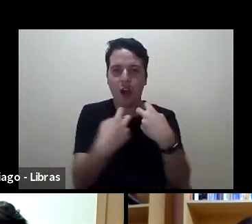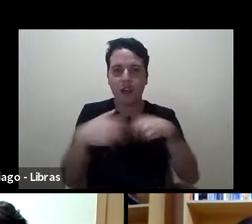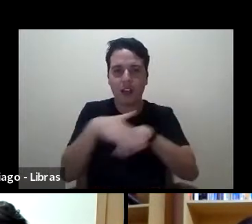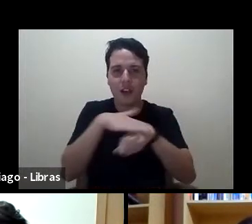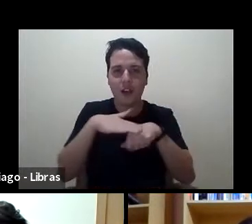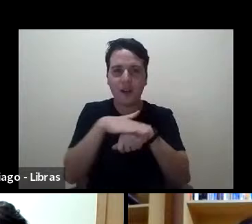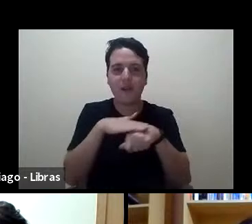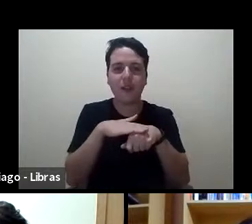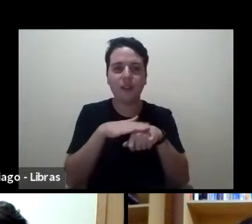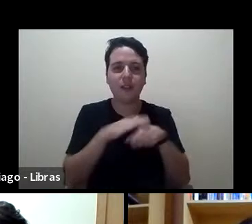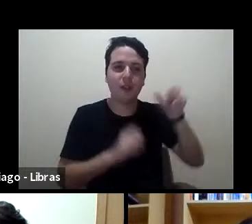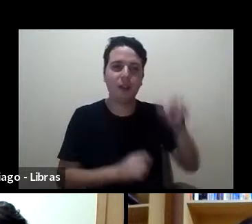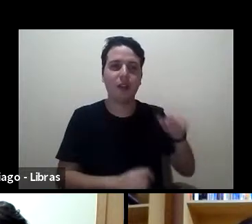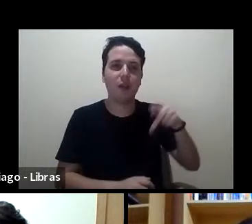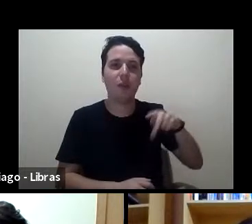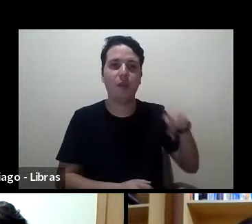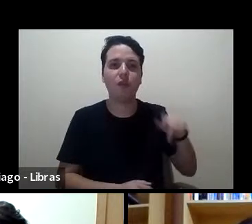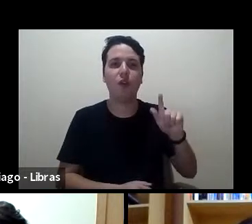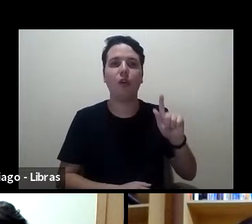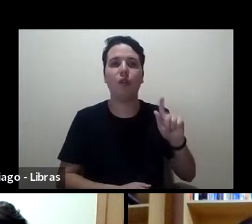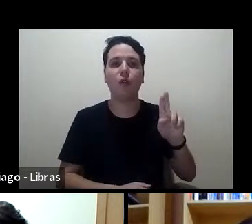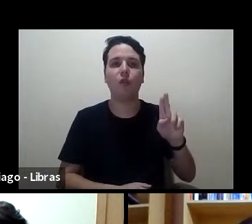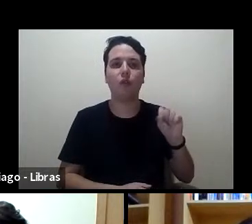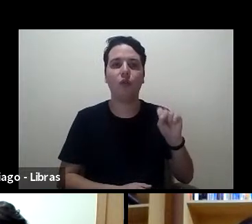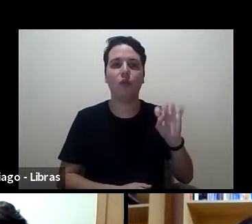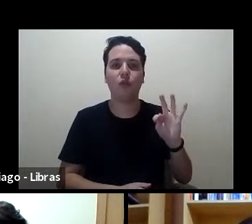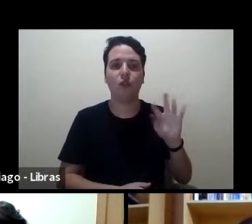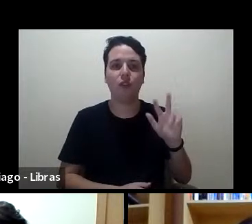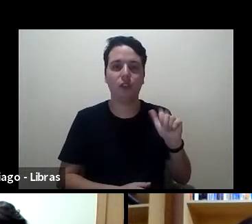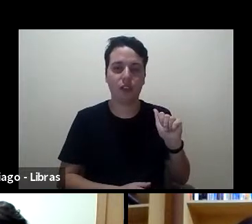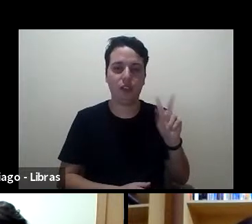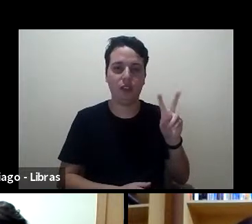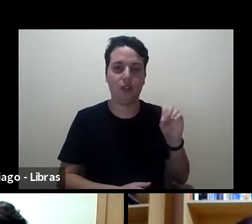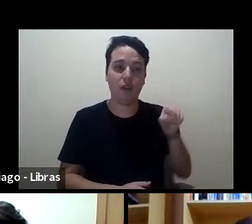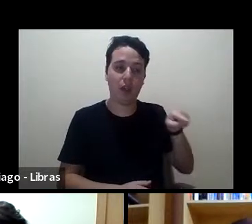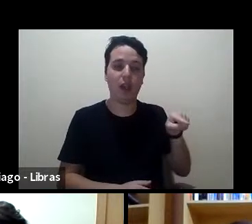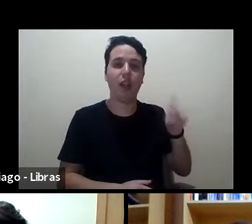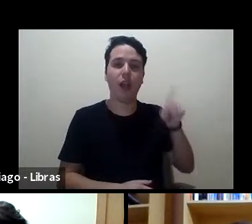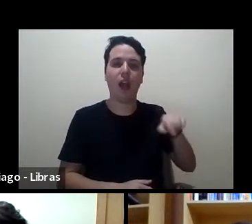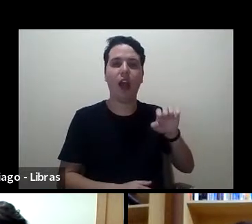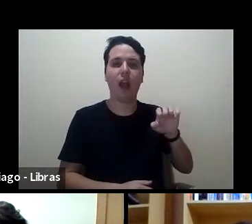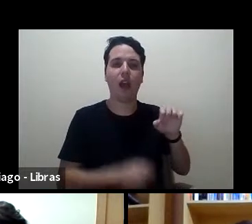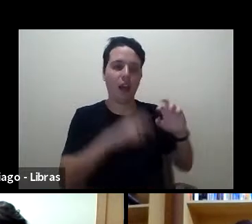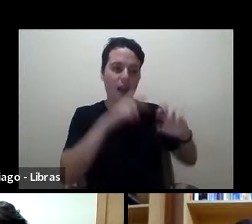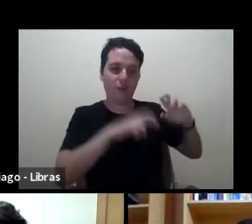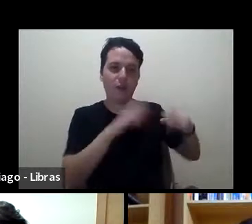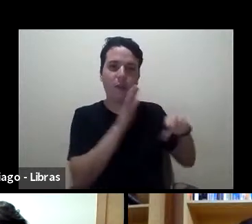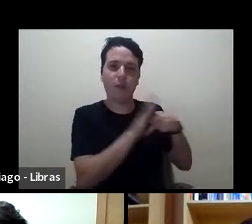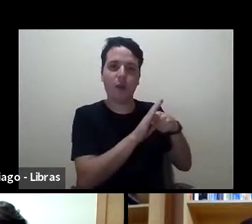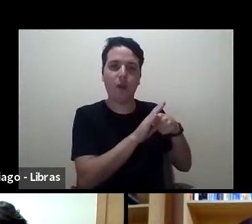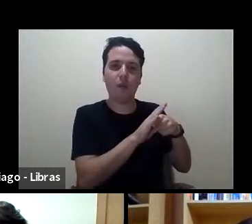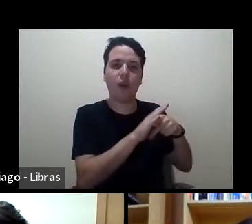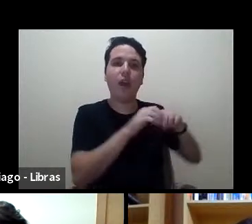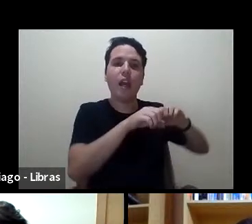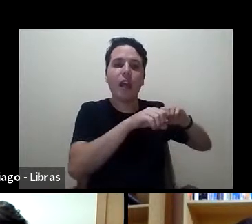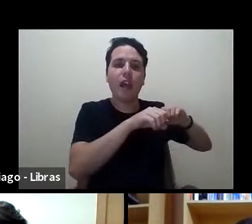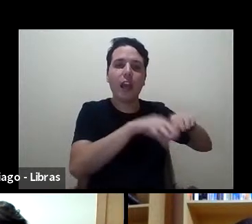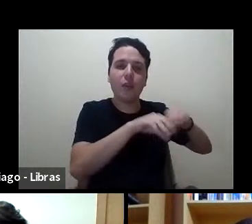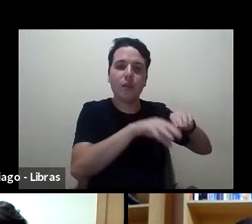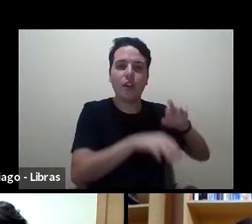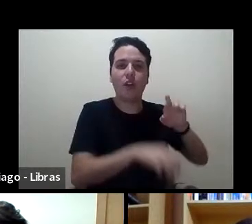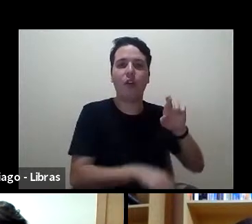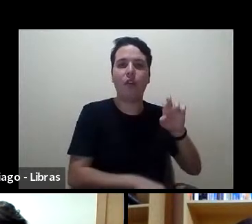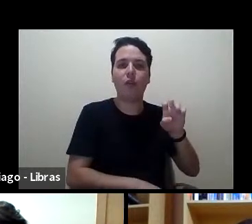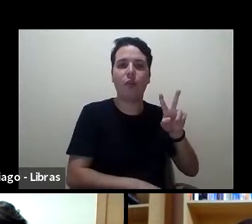Gustavo Fischmann, o editor da Education Review, pedindo que nos conte sobre